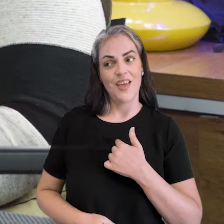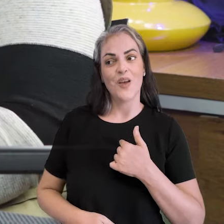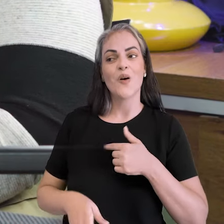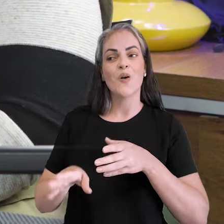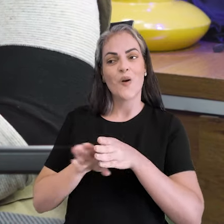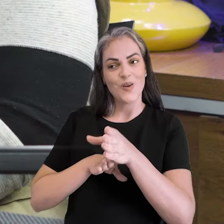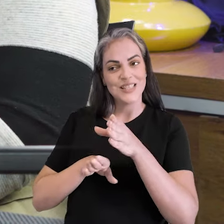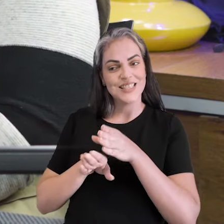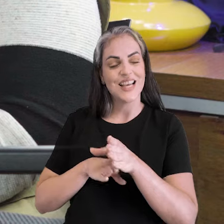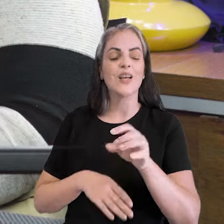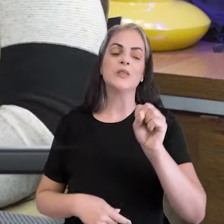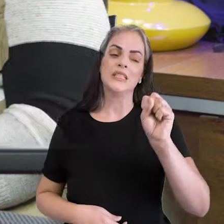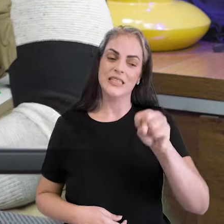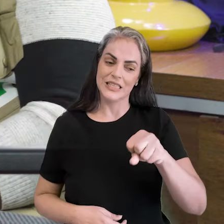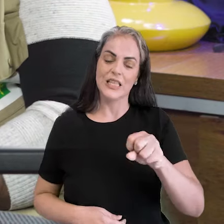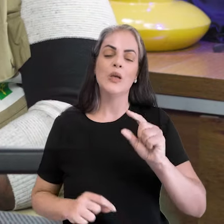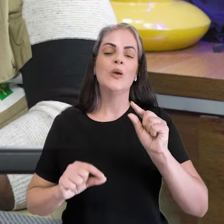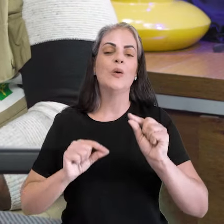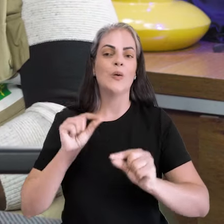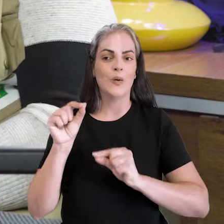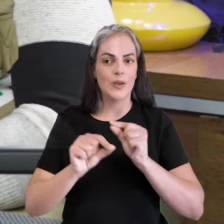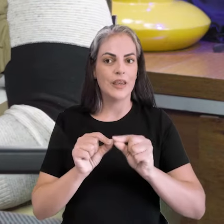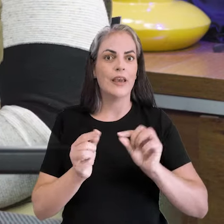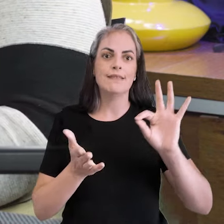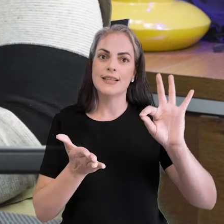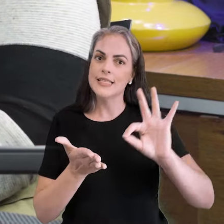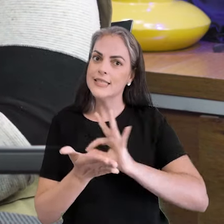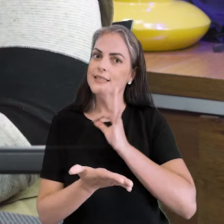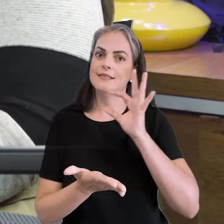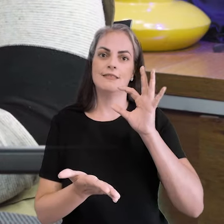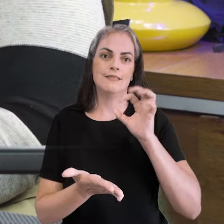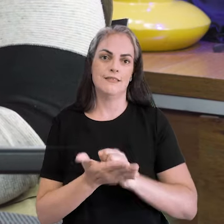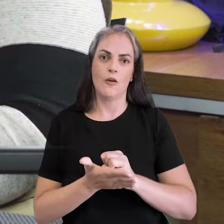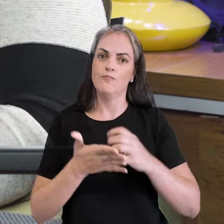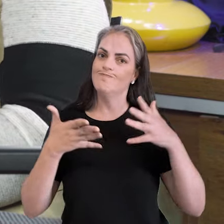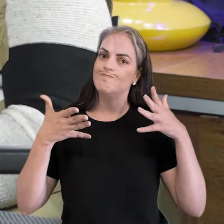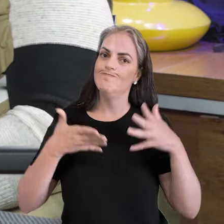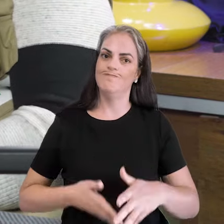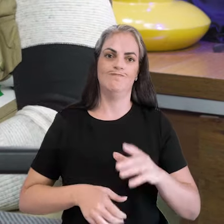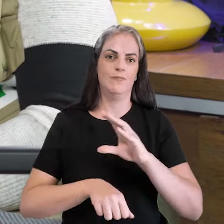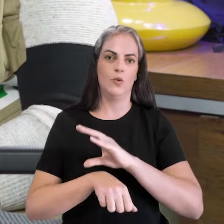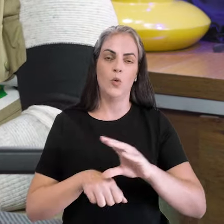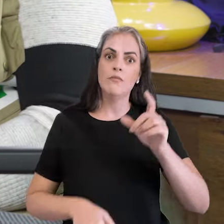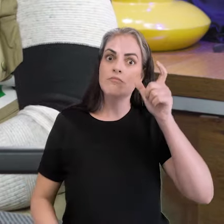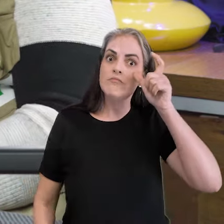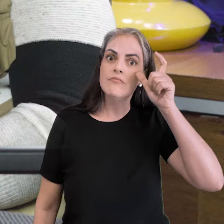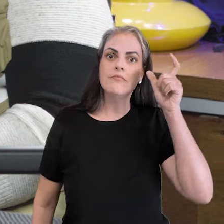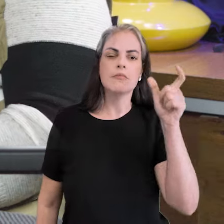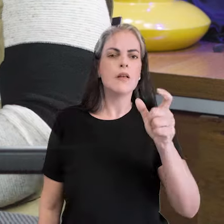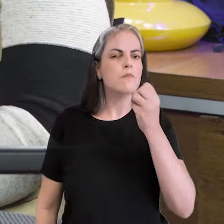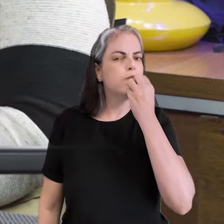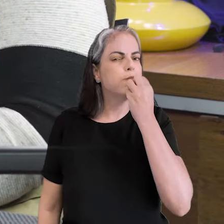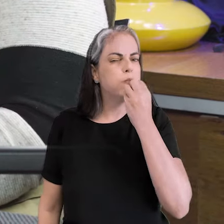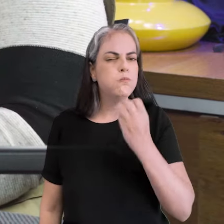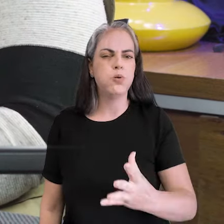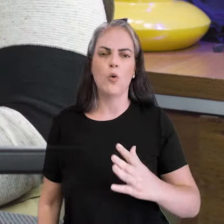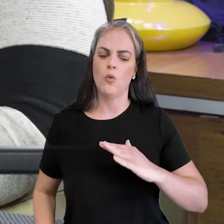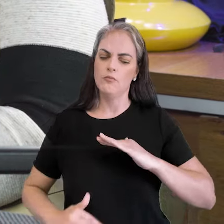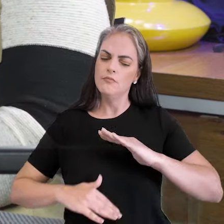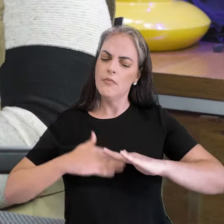aconselho que façam, façam mesmo as inscrições, façam o curso. É bem interessante, traz um